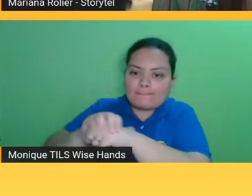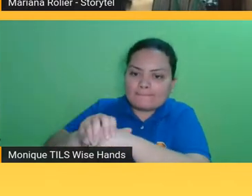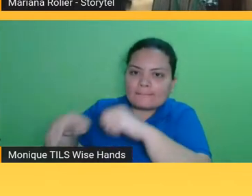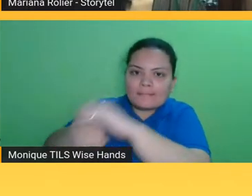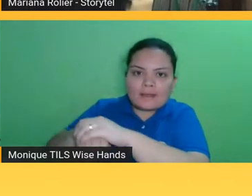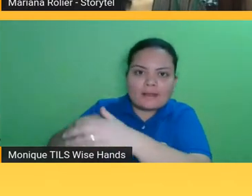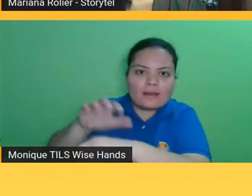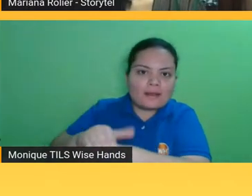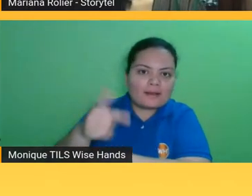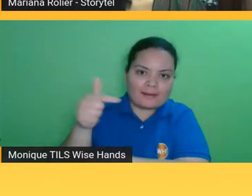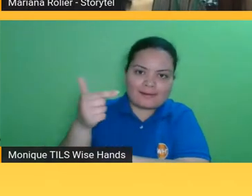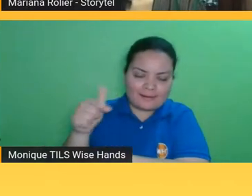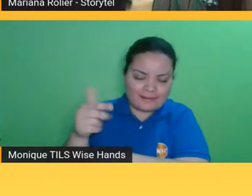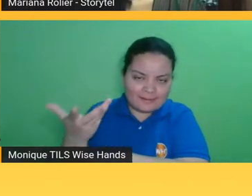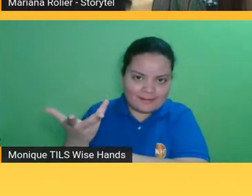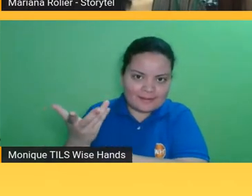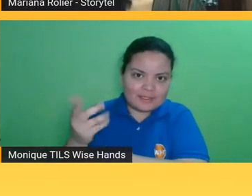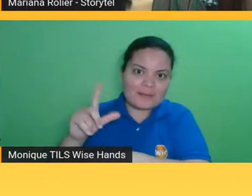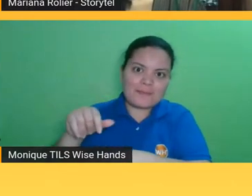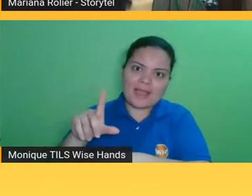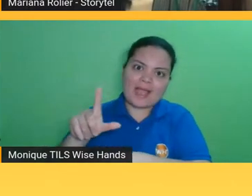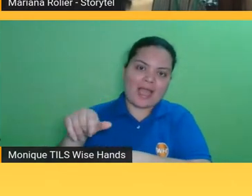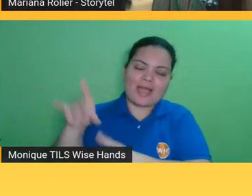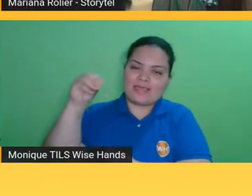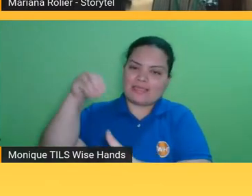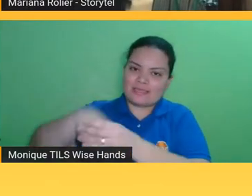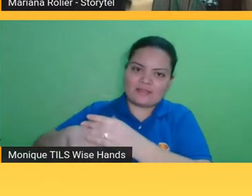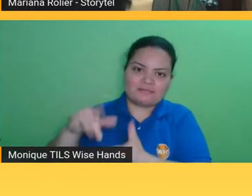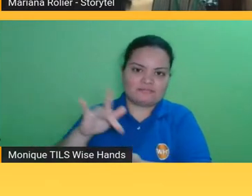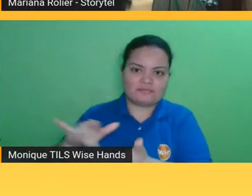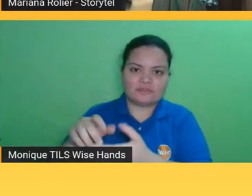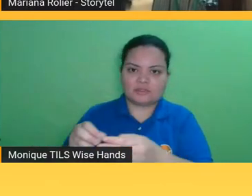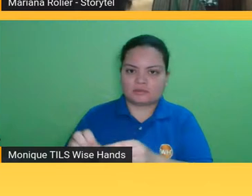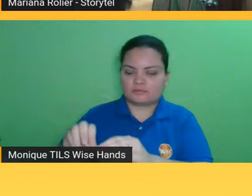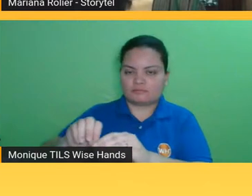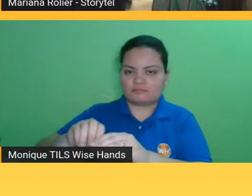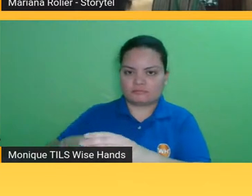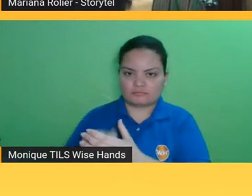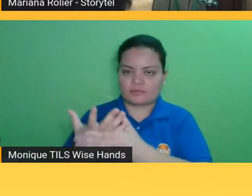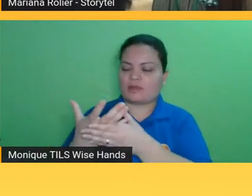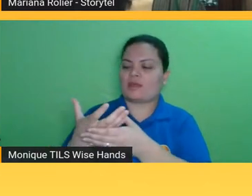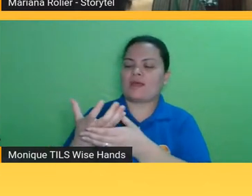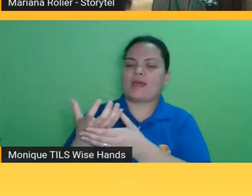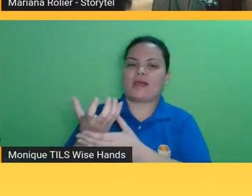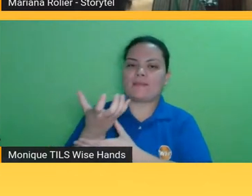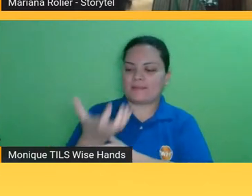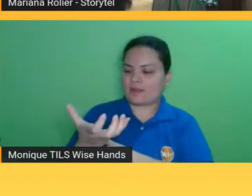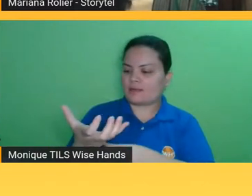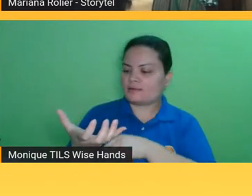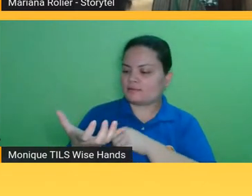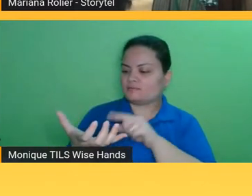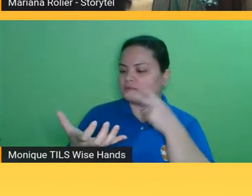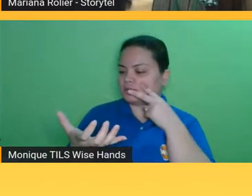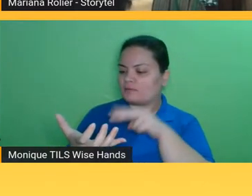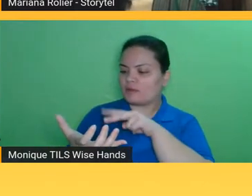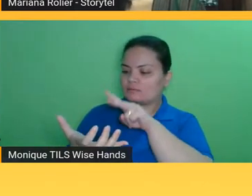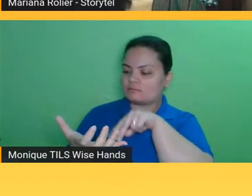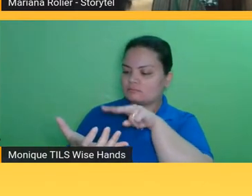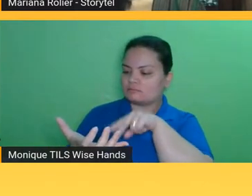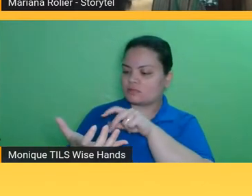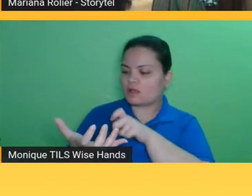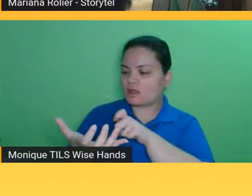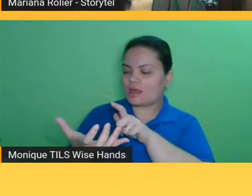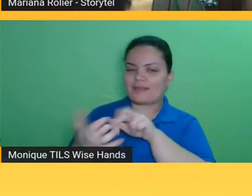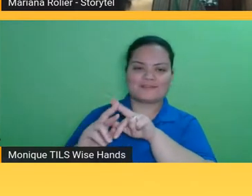eletrônica e juntos ali mas quando você fala do livro quando você pega uma coisa que é palpável e você tem um cheiro e tem poxa